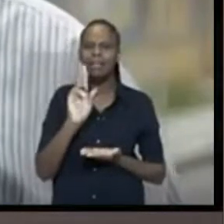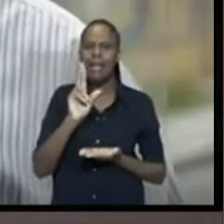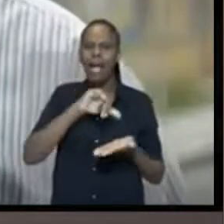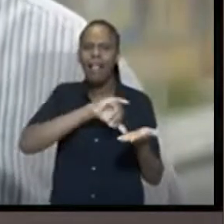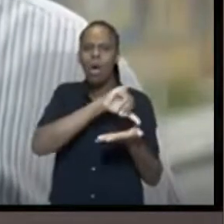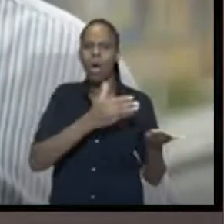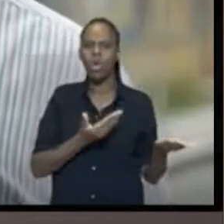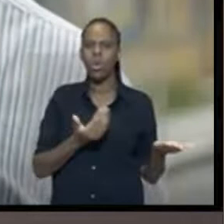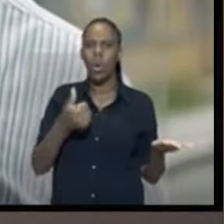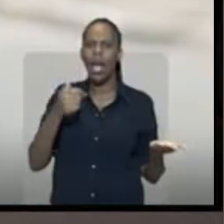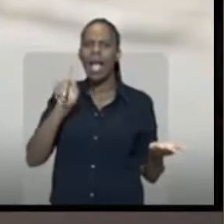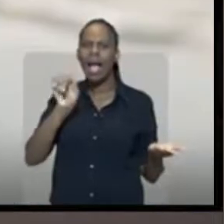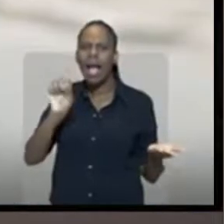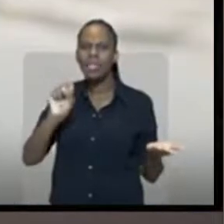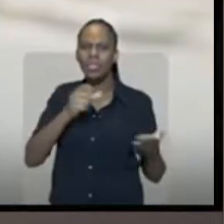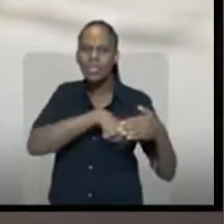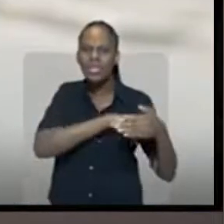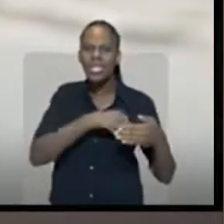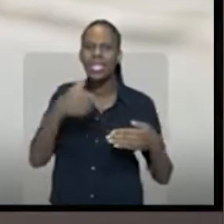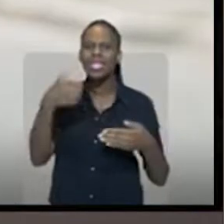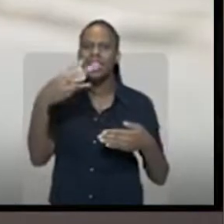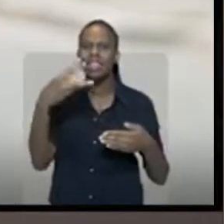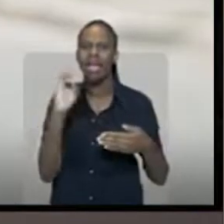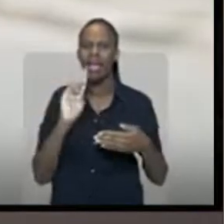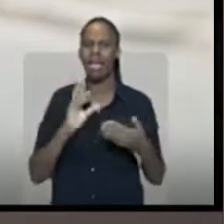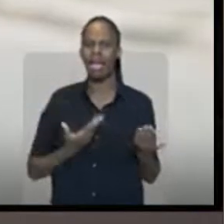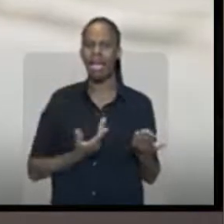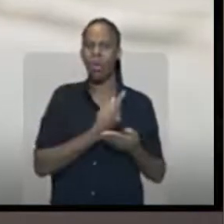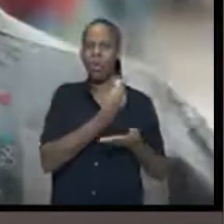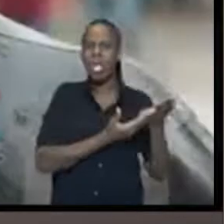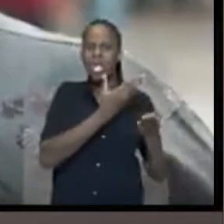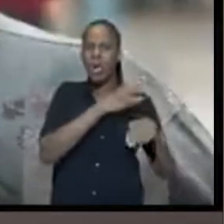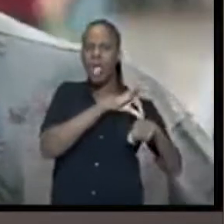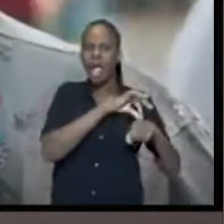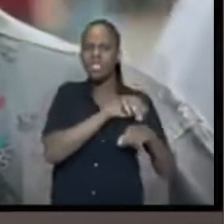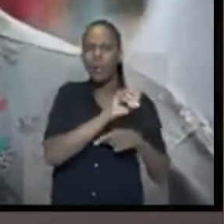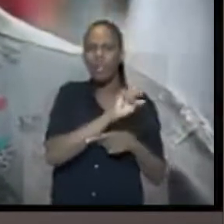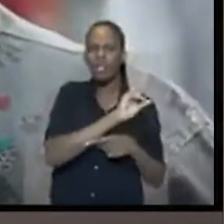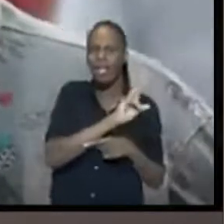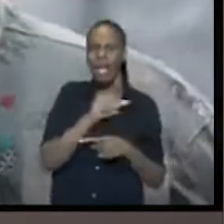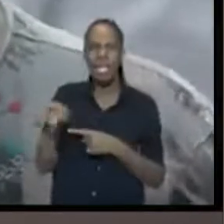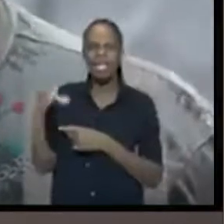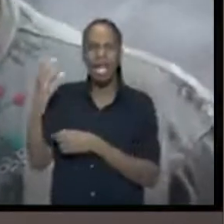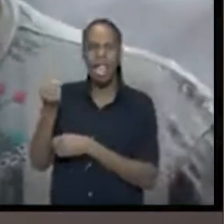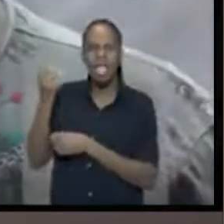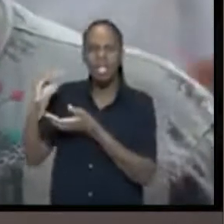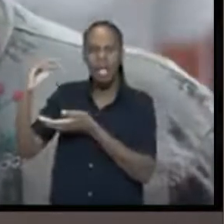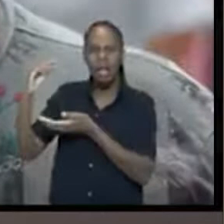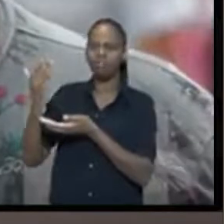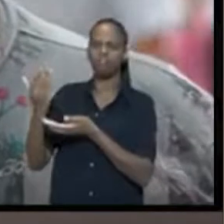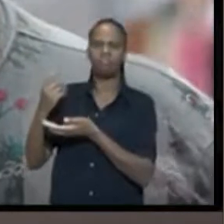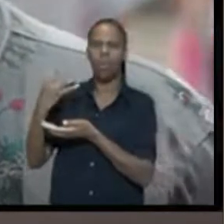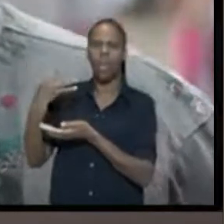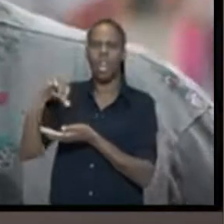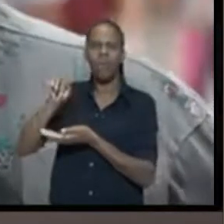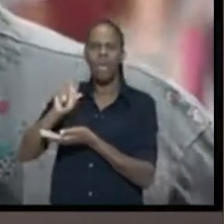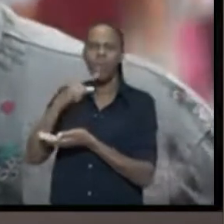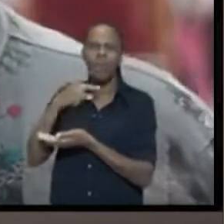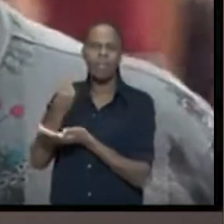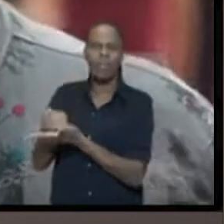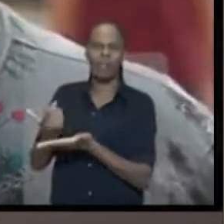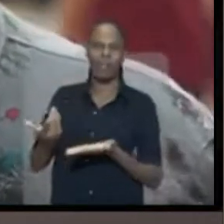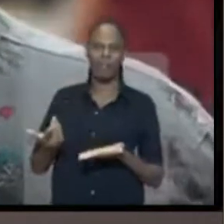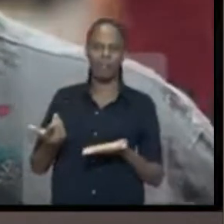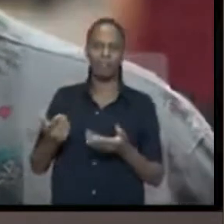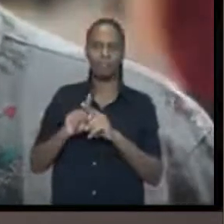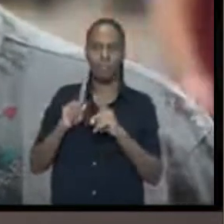pagando 10 reais, uma lata de óleo. Um gás cozinha, 130 reais. Porque o quilo de carne tá 50 e a caixa de leite você não compra